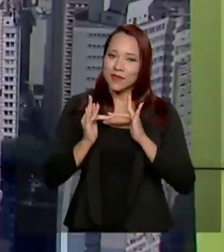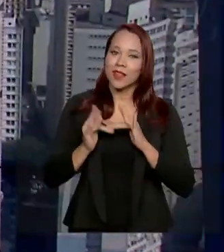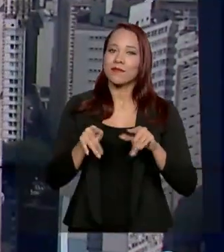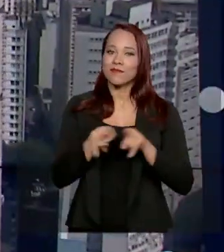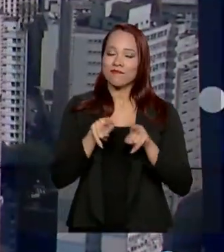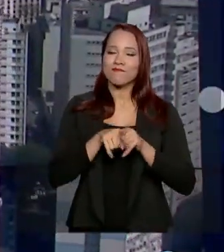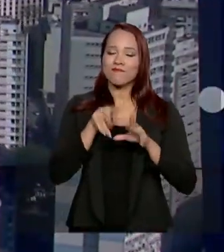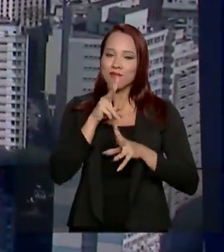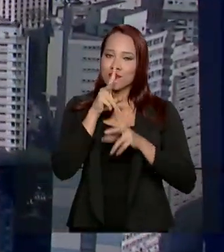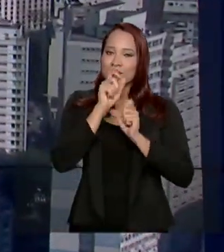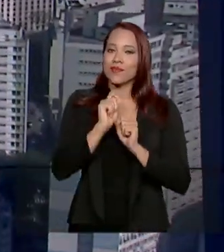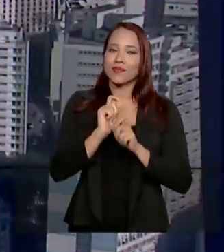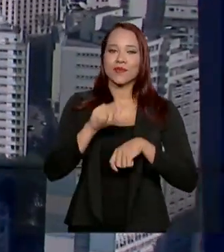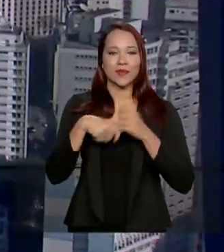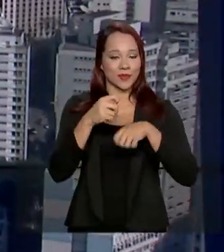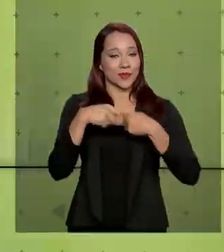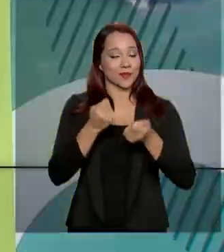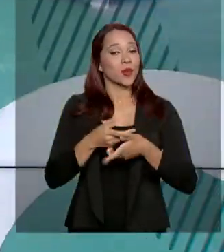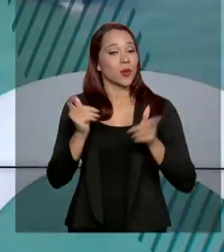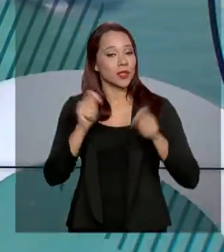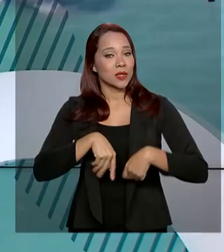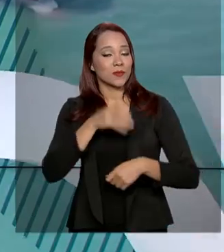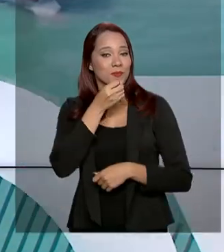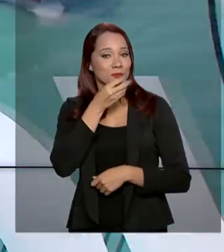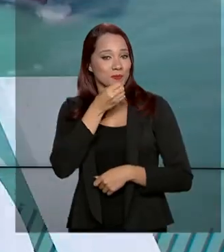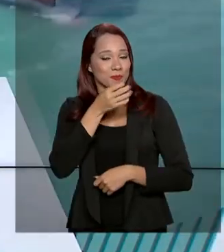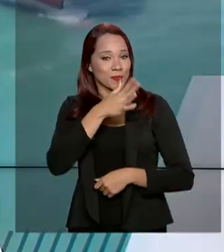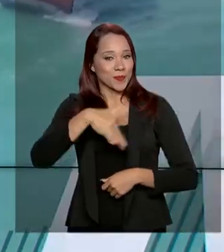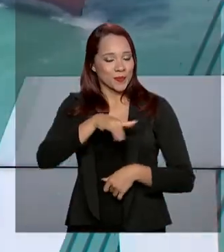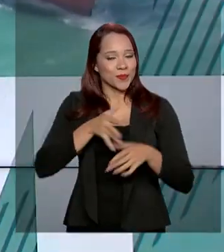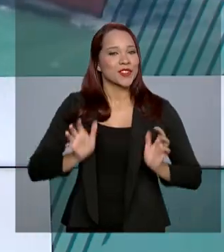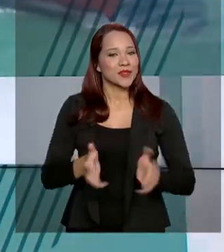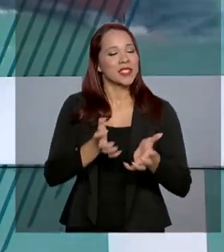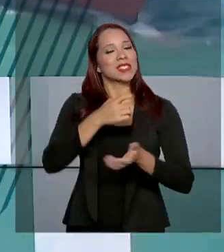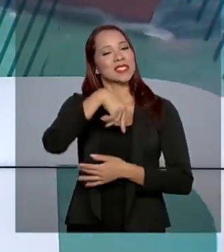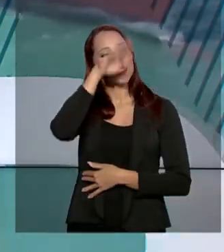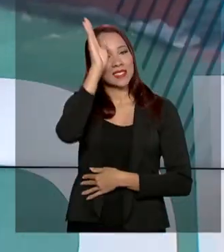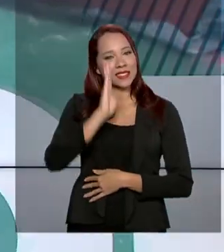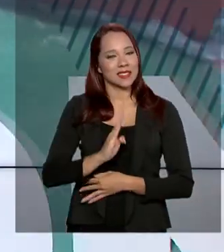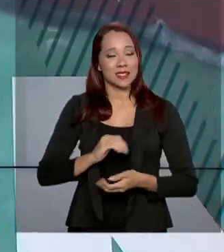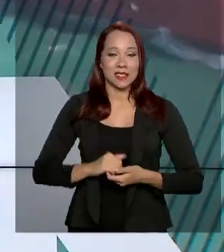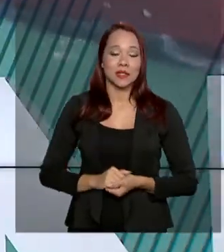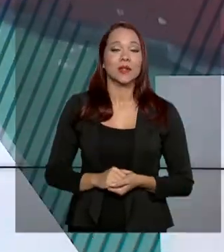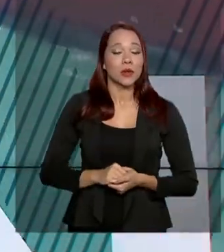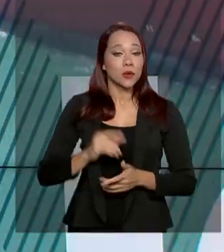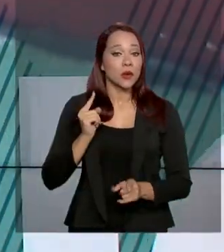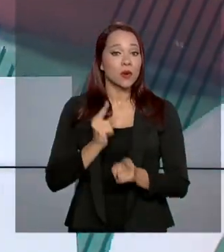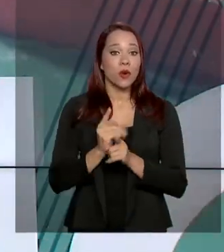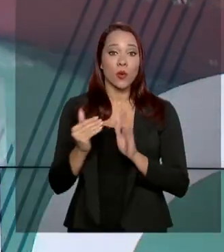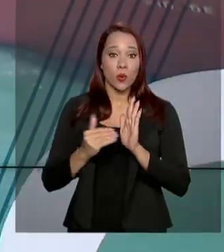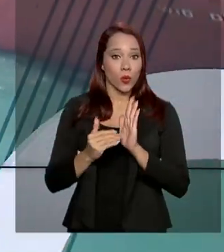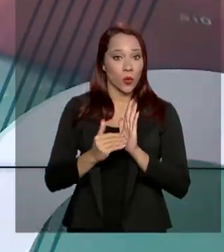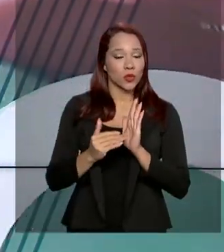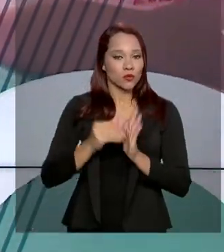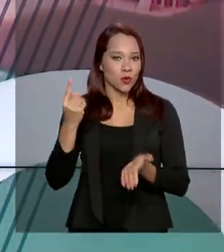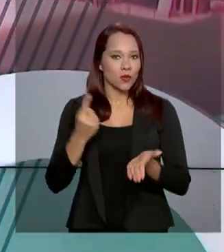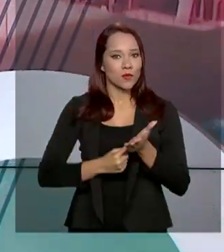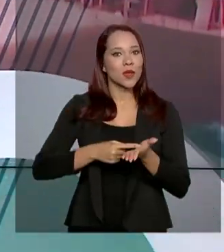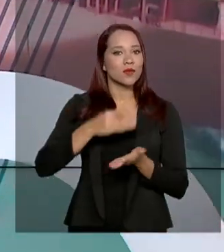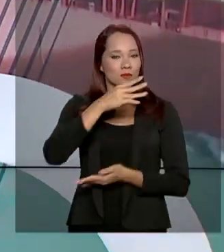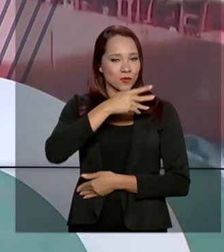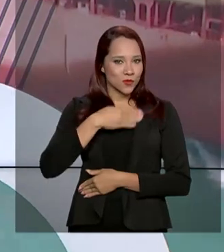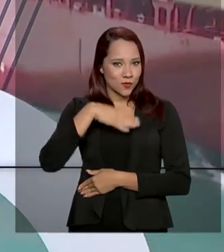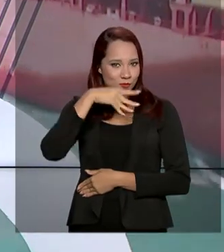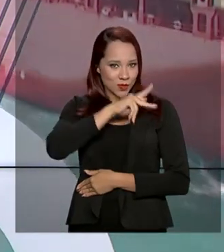e potencial econômico, condições favoráveis para se investir no Brasil. O encontro foi o último compromisso do presidente